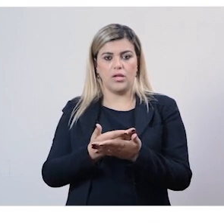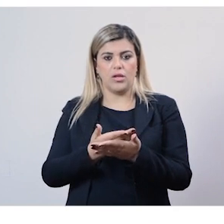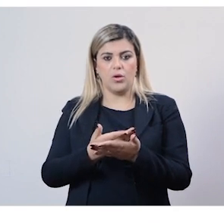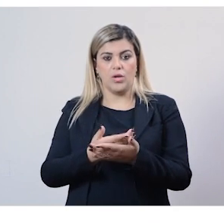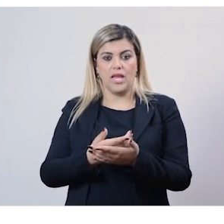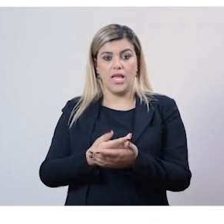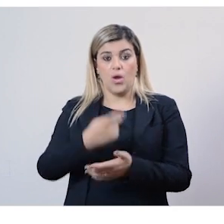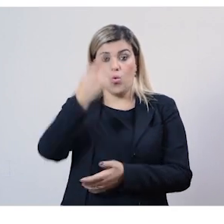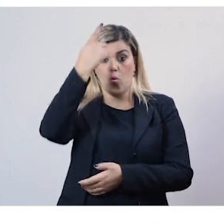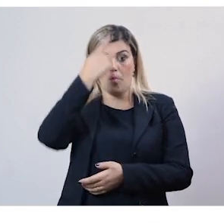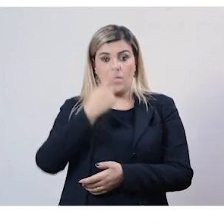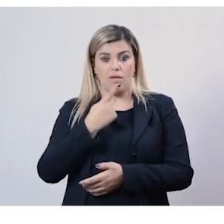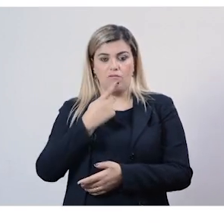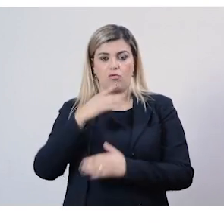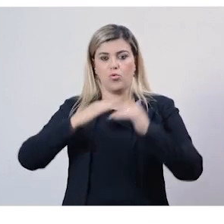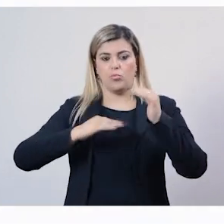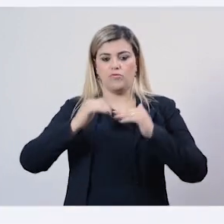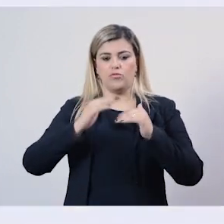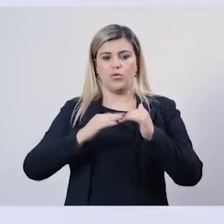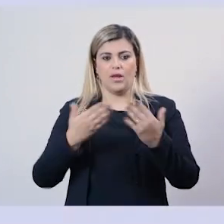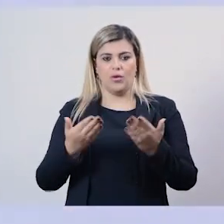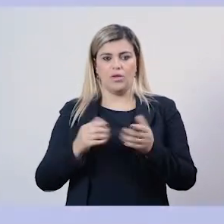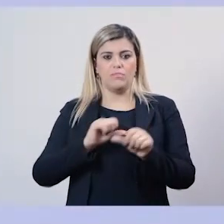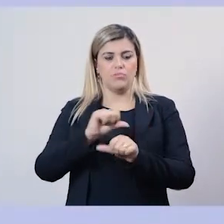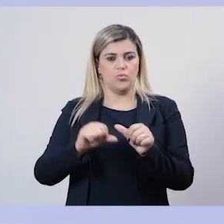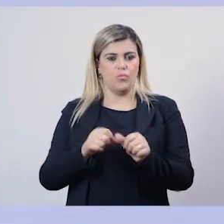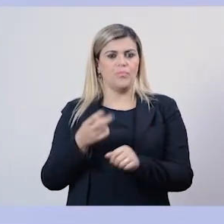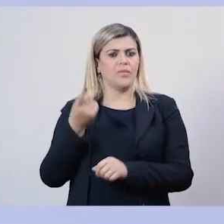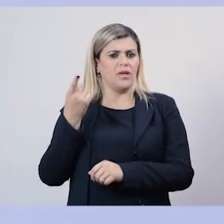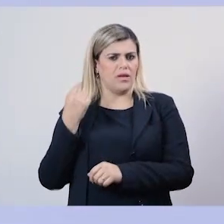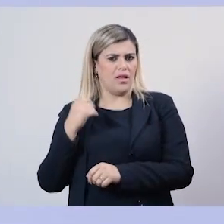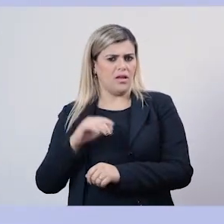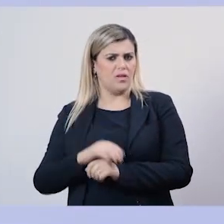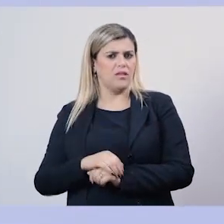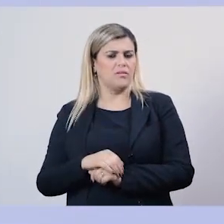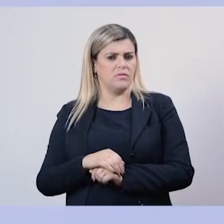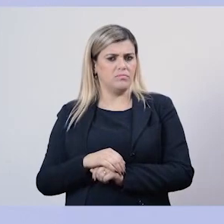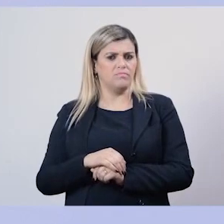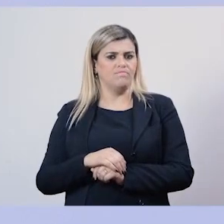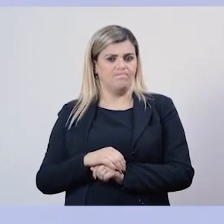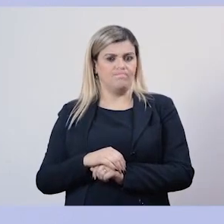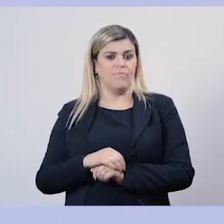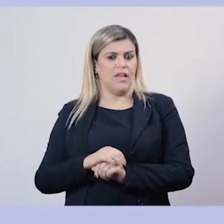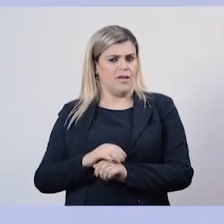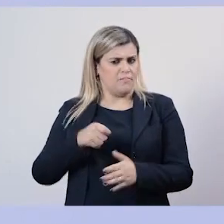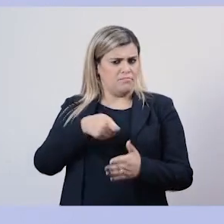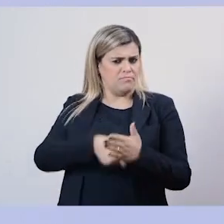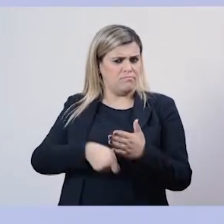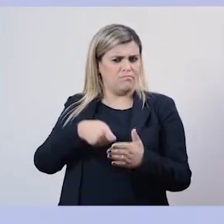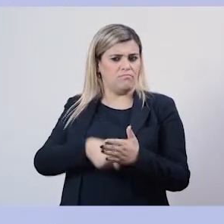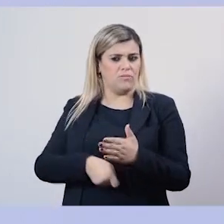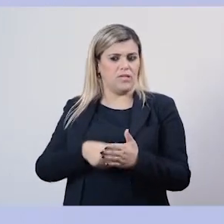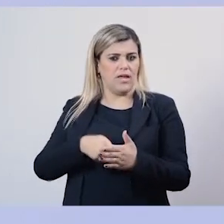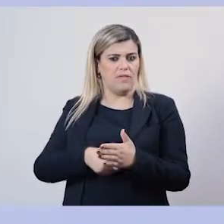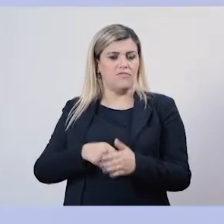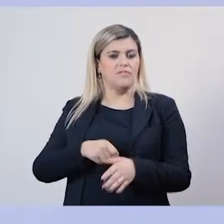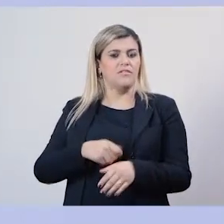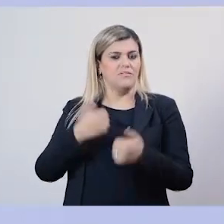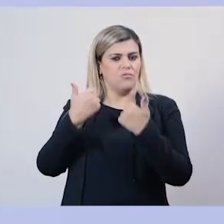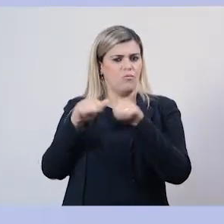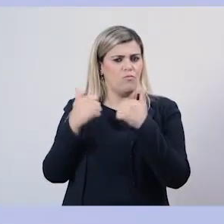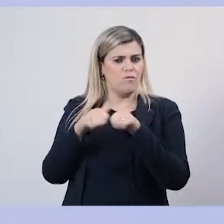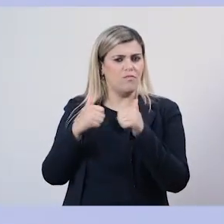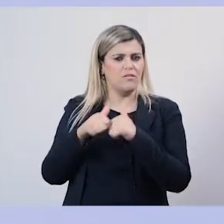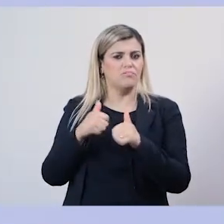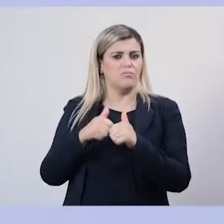profissional está ali. Está ali. Naquela época, era tudo na raça, na cara e na coragem. Pegava-se um ônibus, né? Ficava a